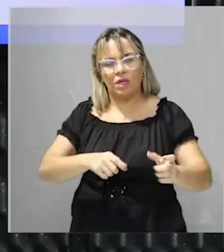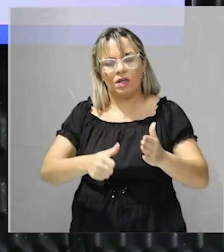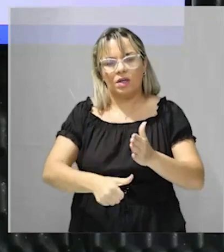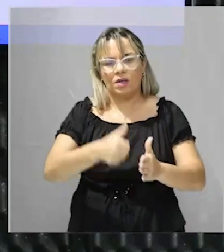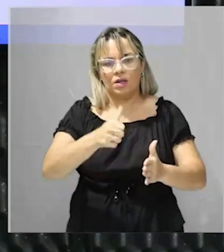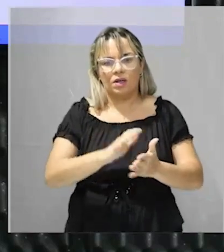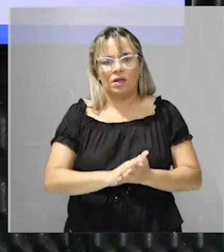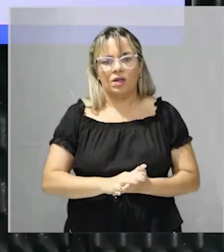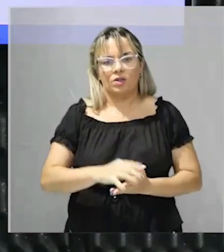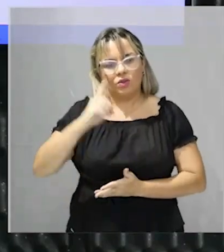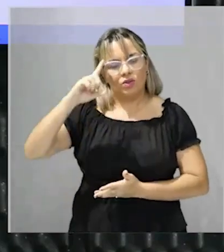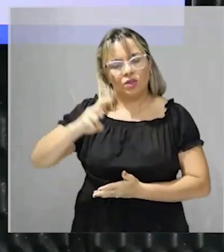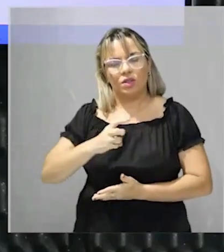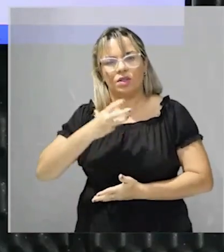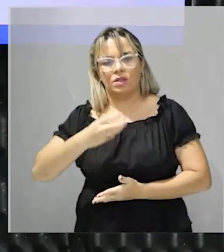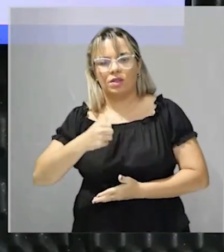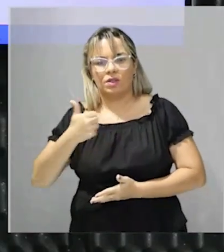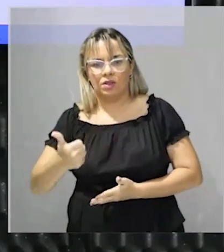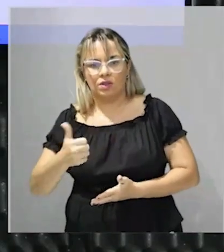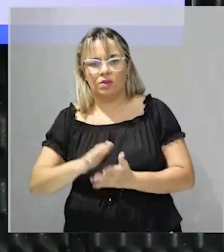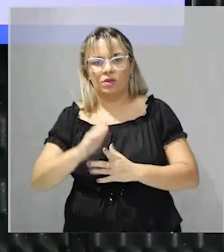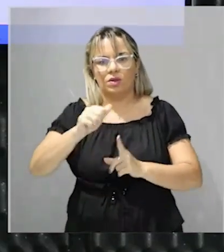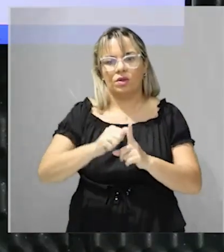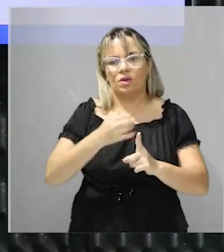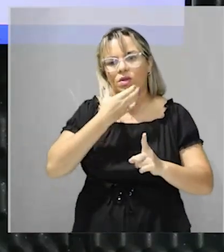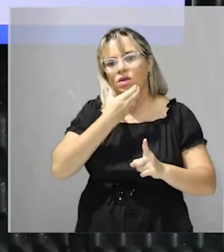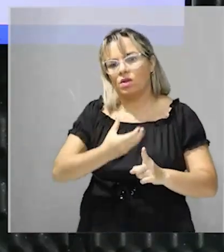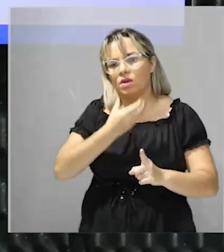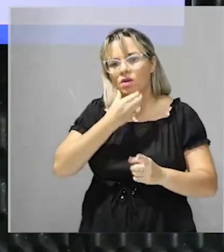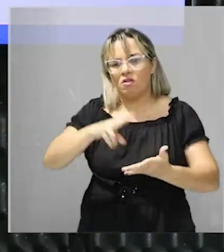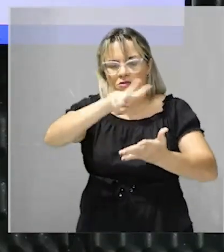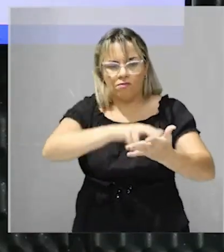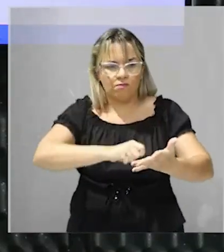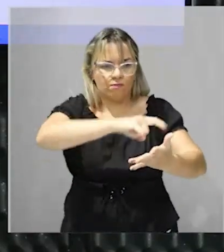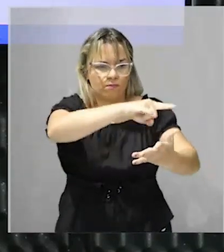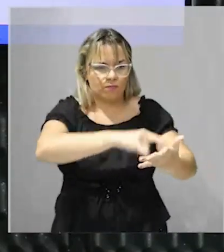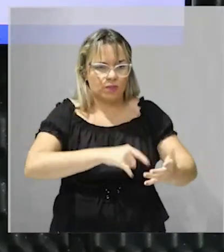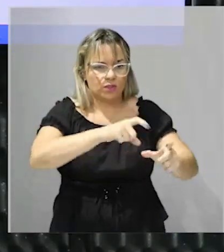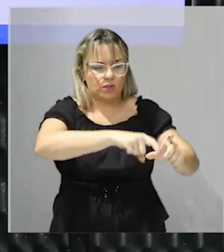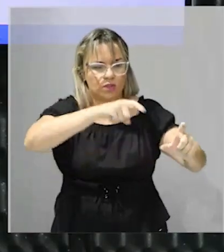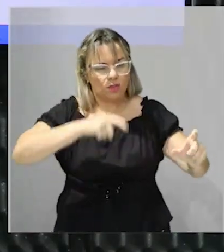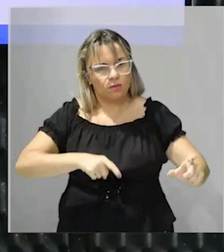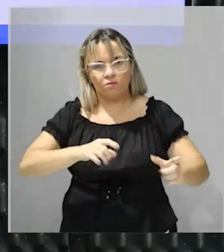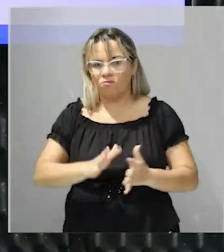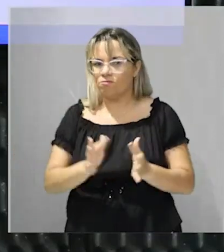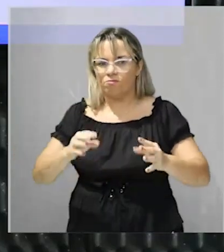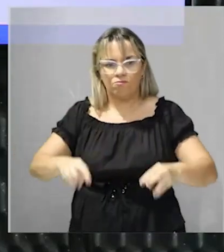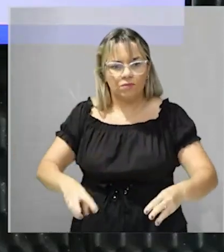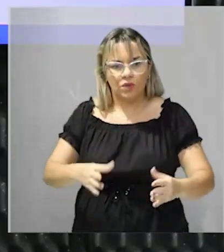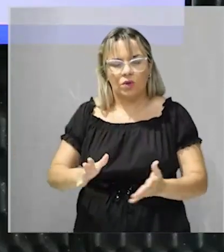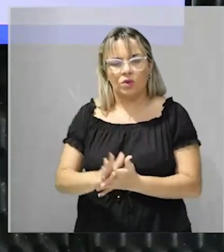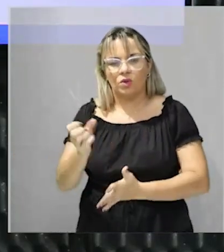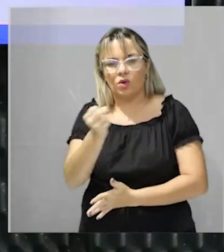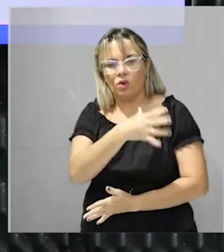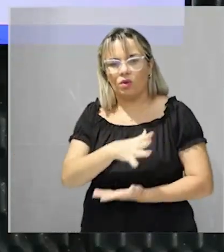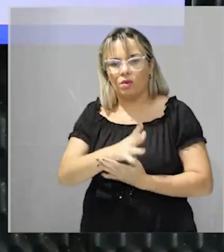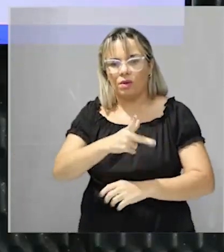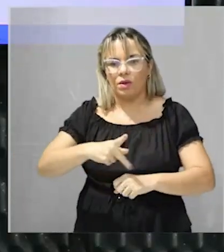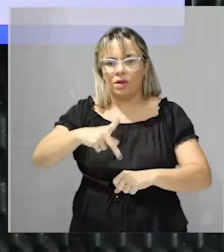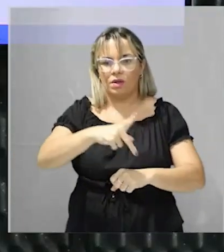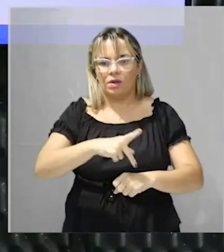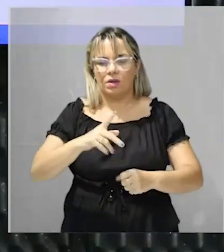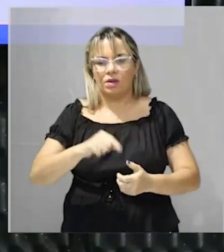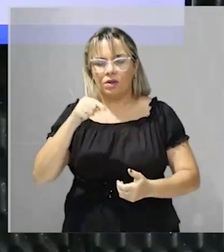a declaração de dependência definitiva o novo estado recebeu no matismo a denominação indígena